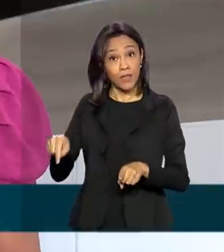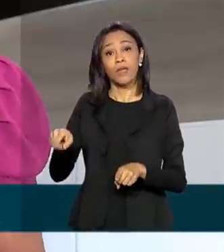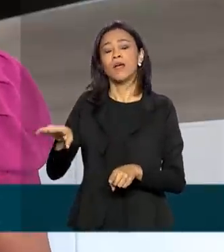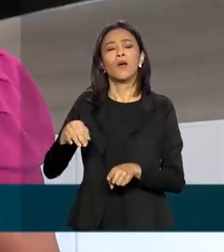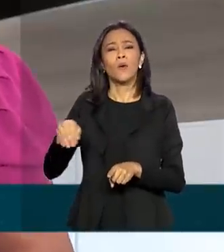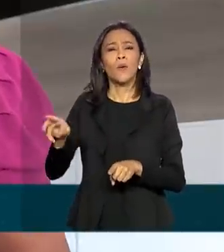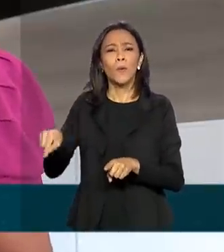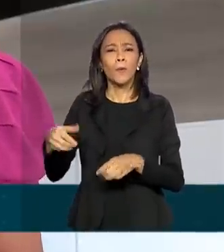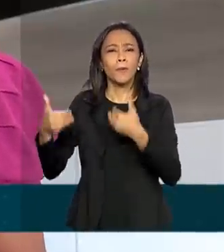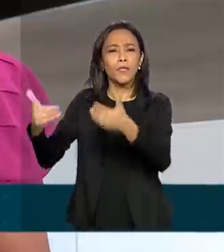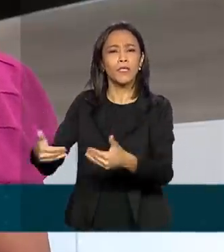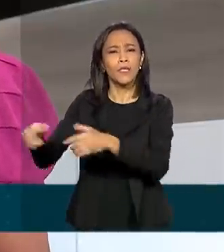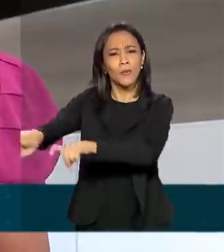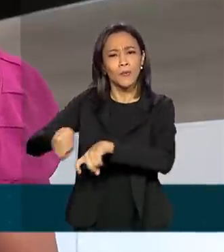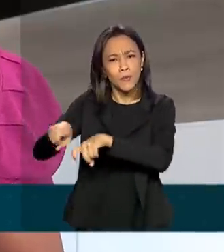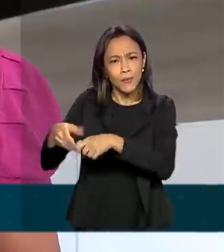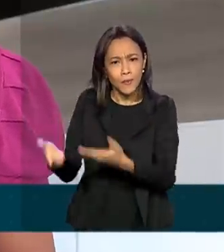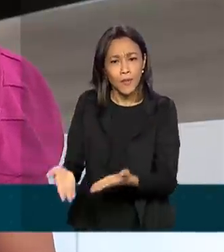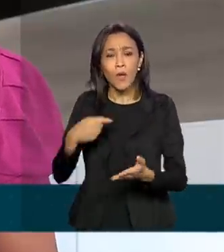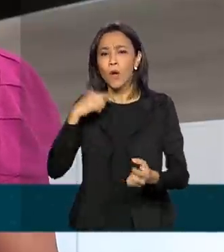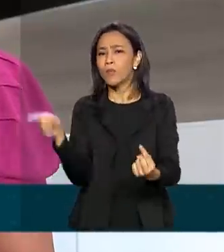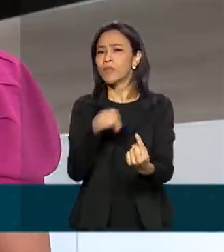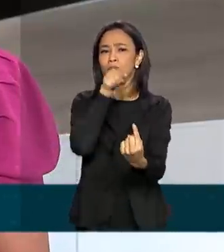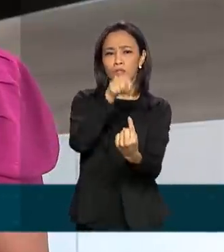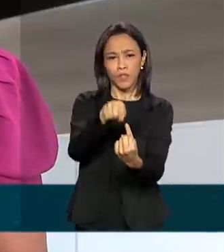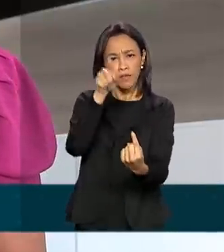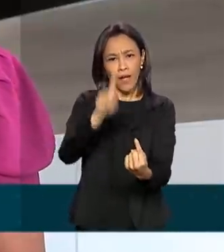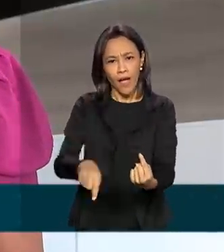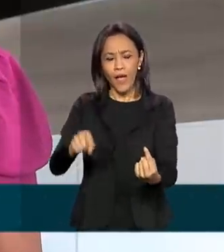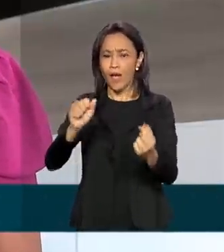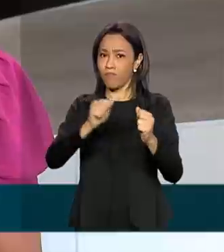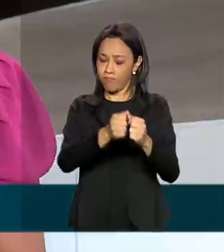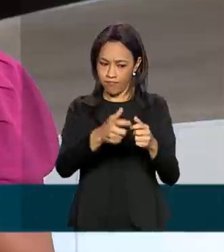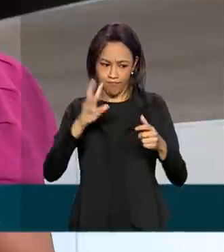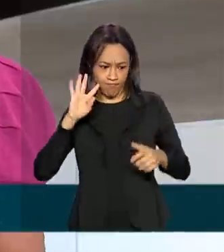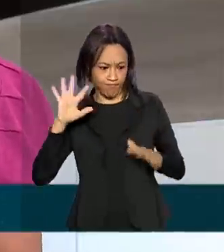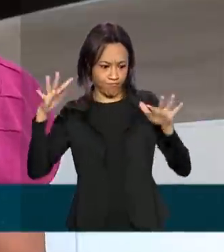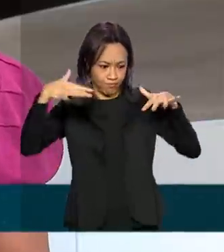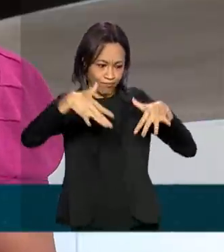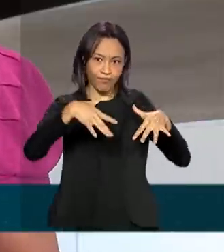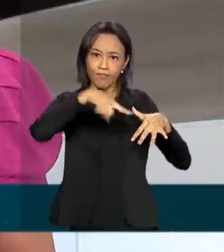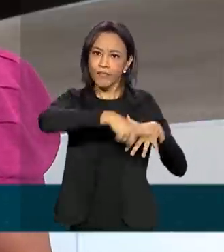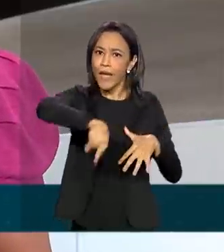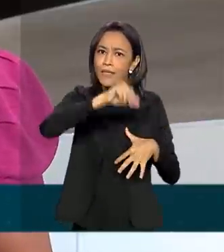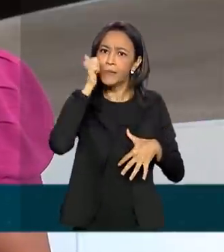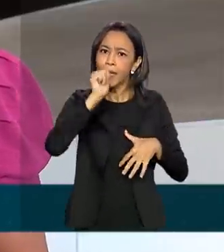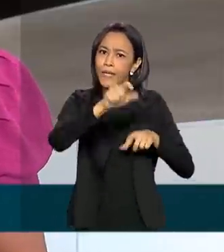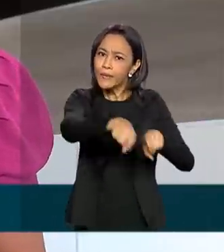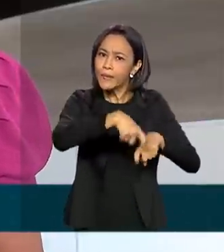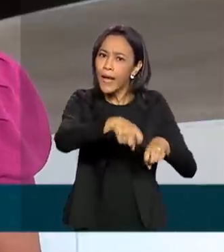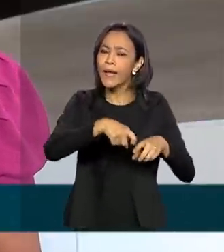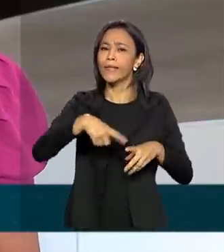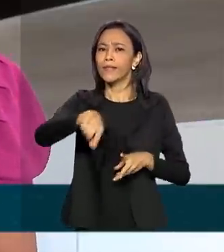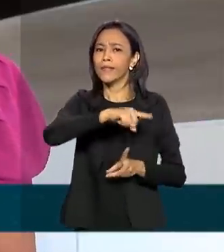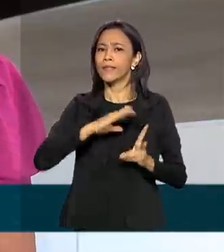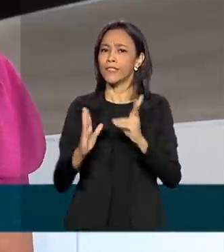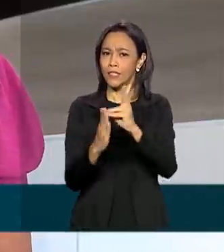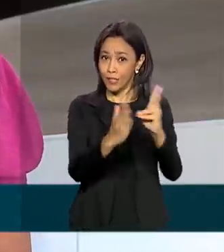Agricultura. A intenção é dar visibilidade à importância dessas mulheres rurais, indígenas e